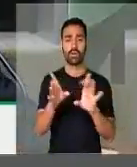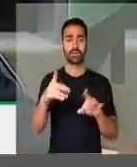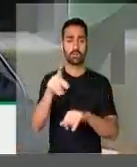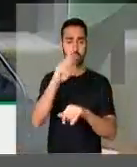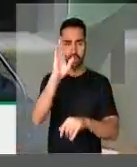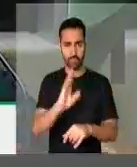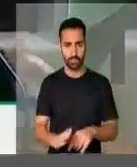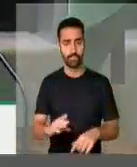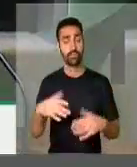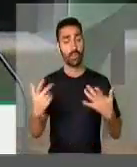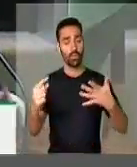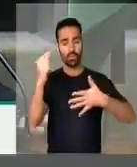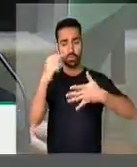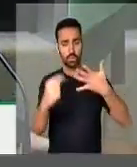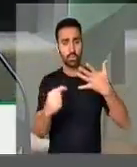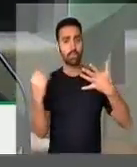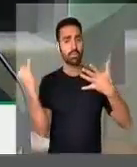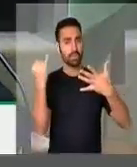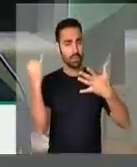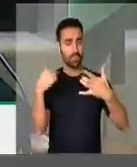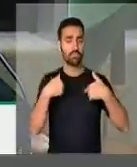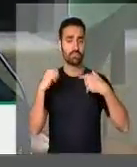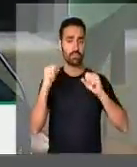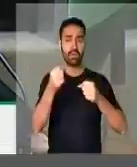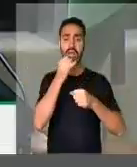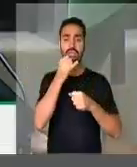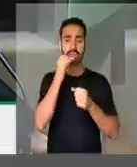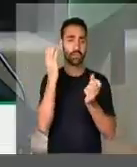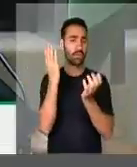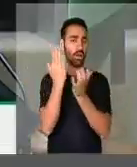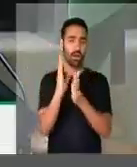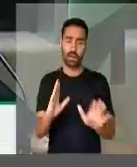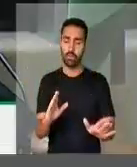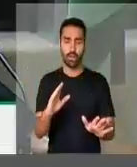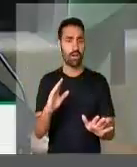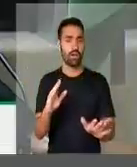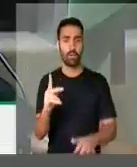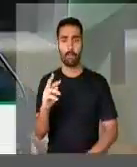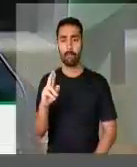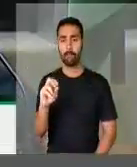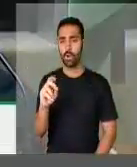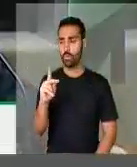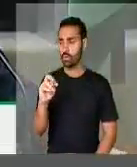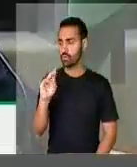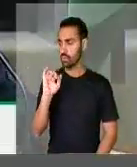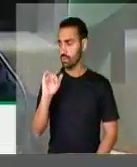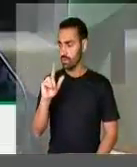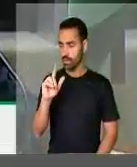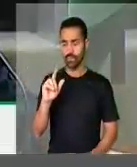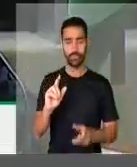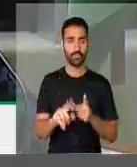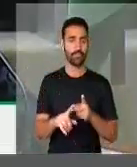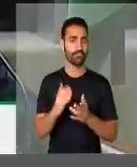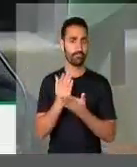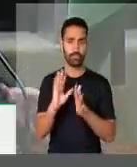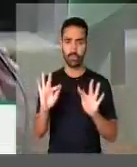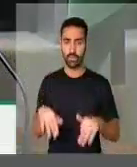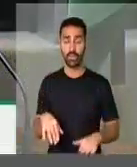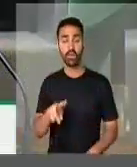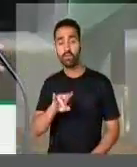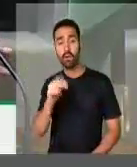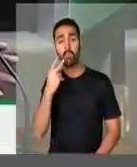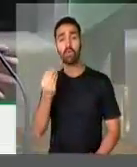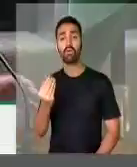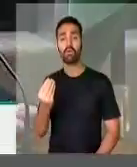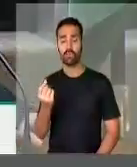importantes que eu defendo, como o fim das coligações proporcionais, a cláusula de barreira, ela servirá para